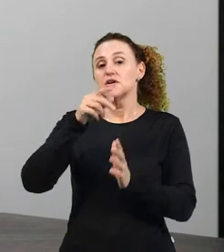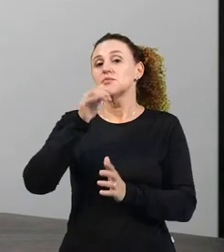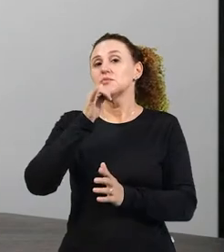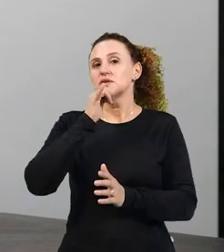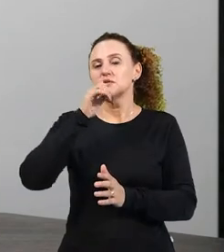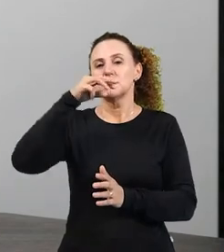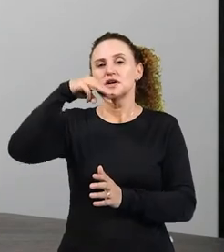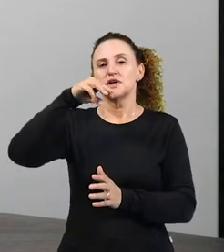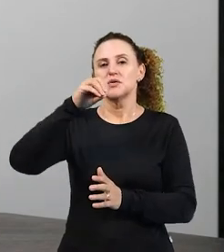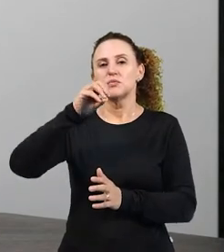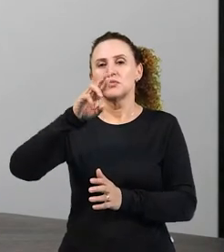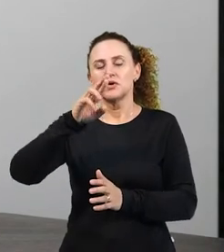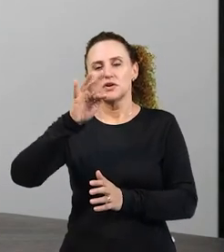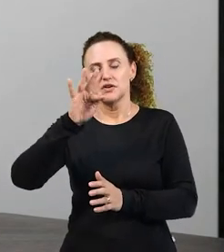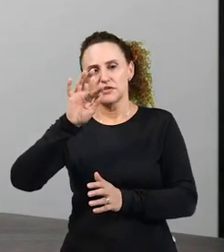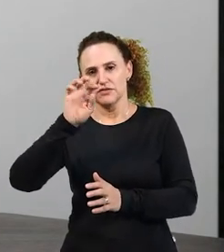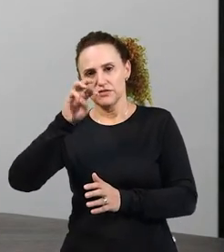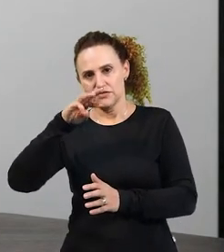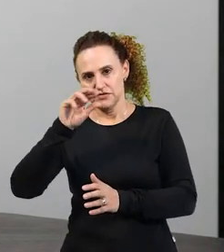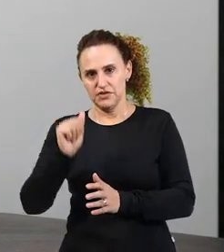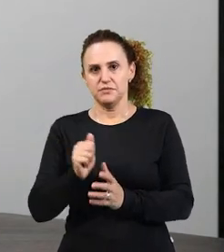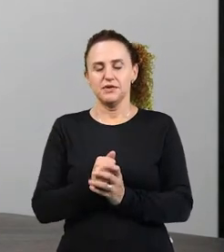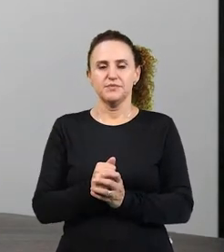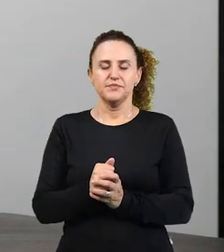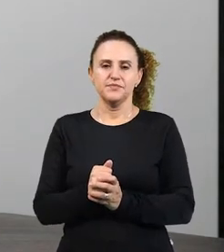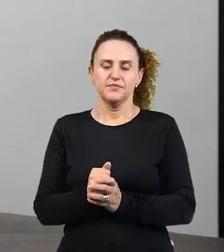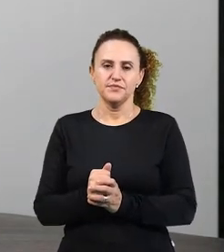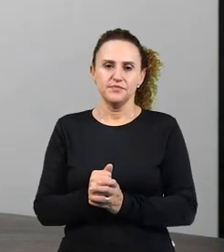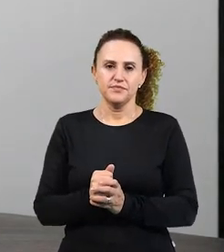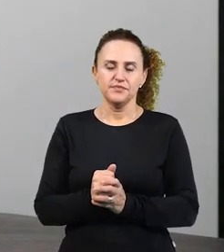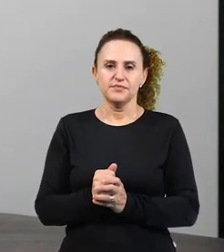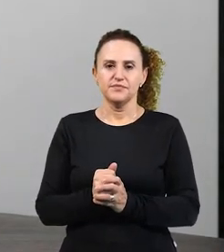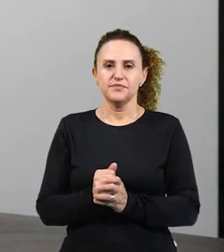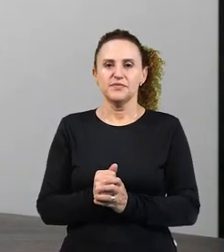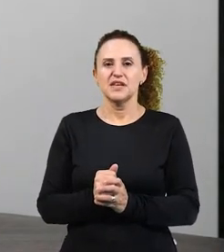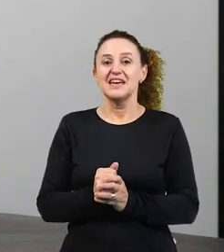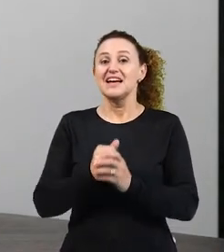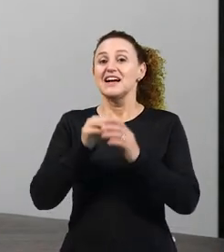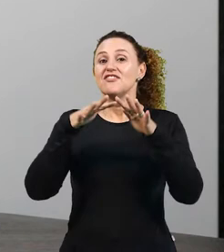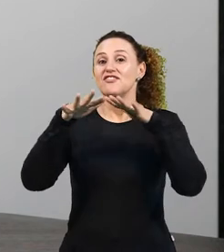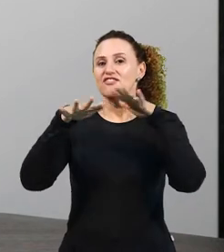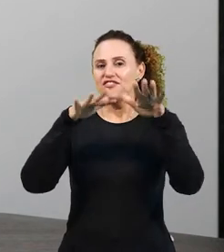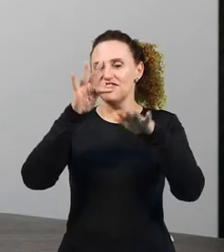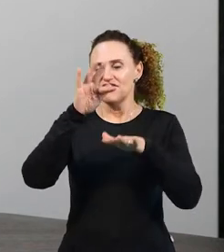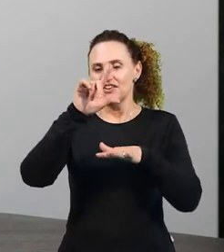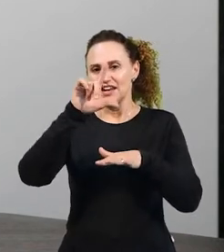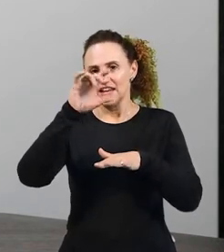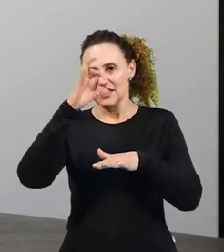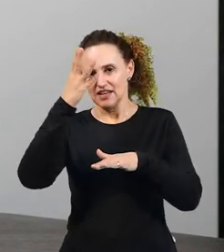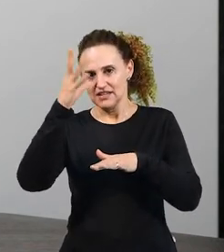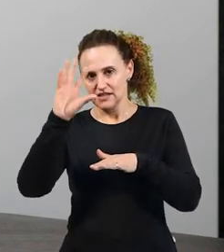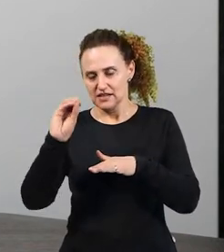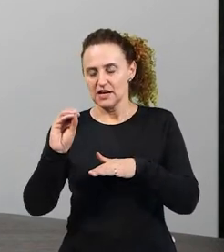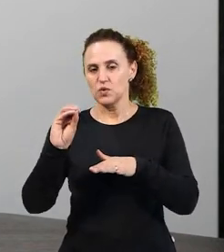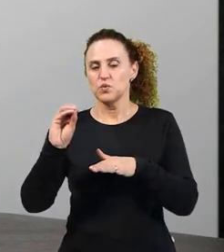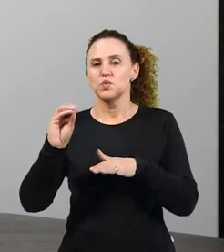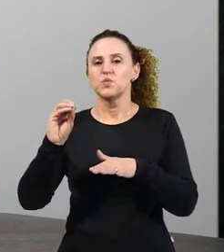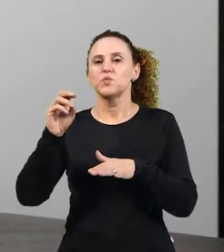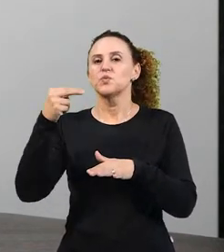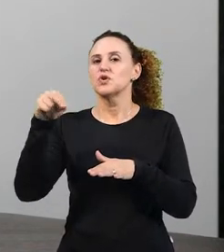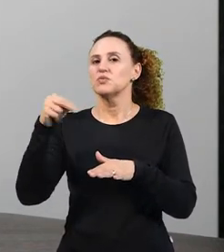não aparecendo ele significa. Então, flexão nominal é de gênero e número.